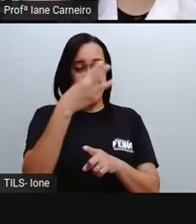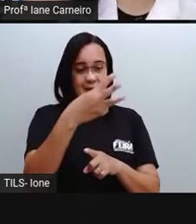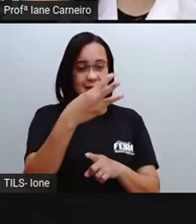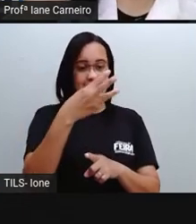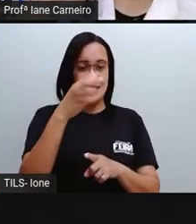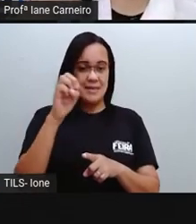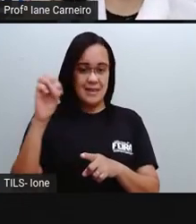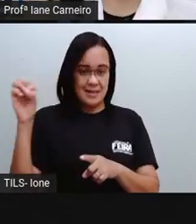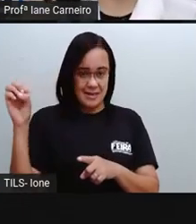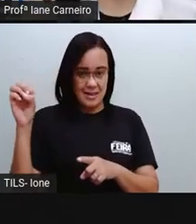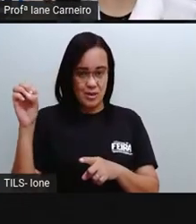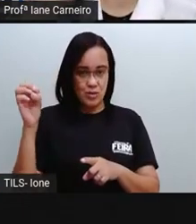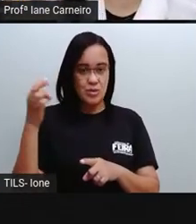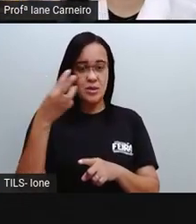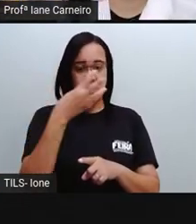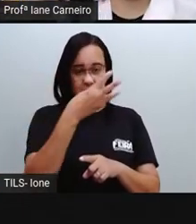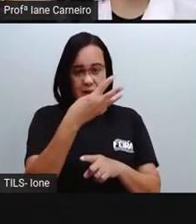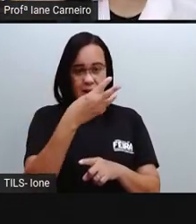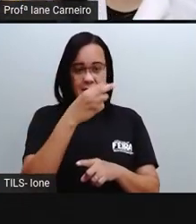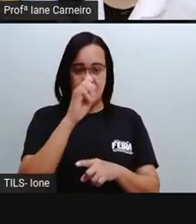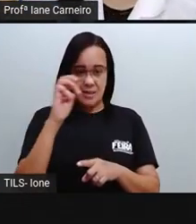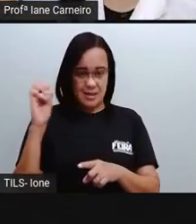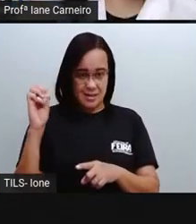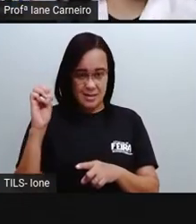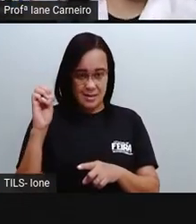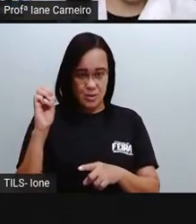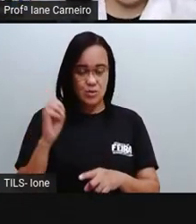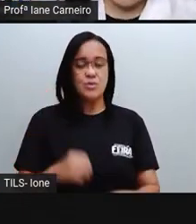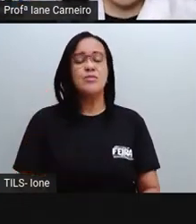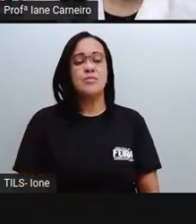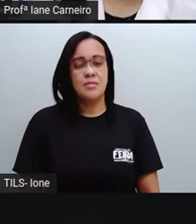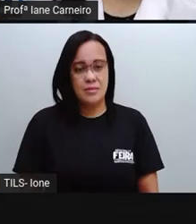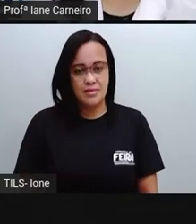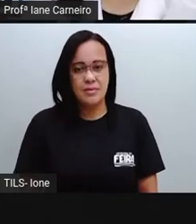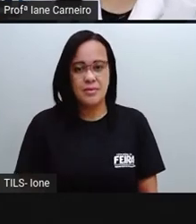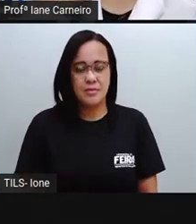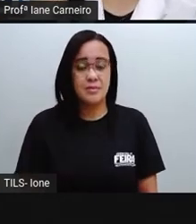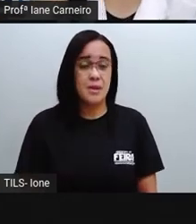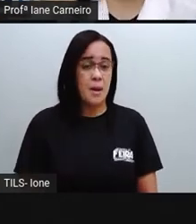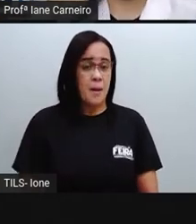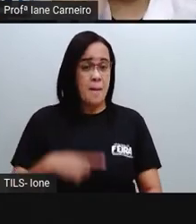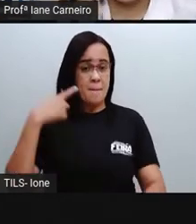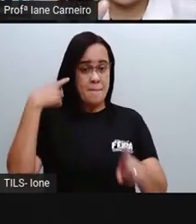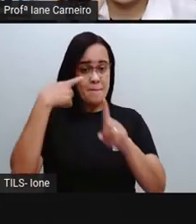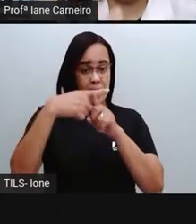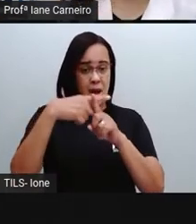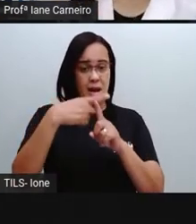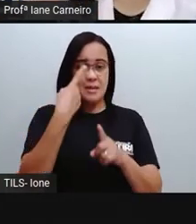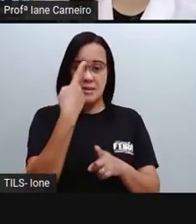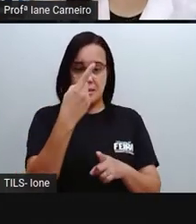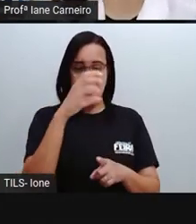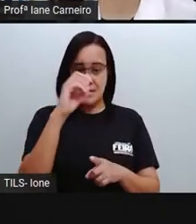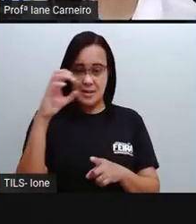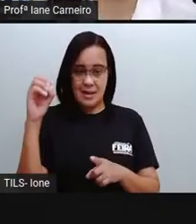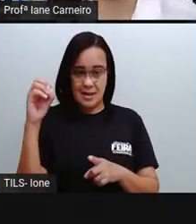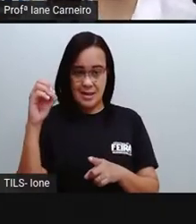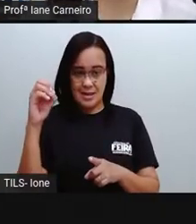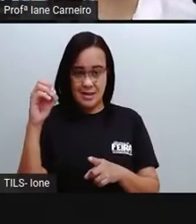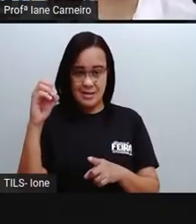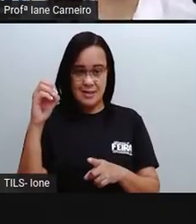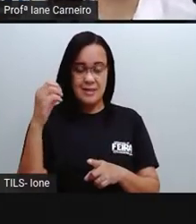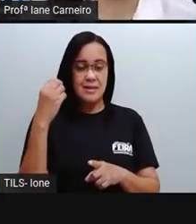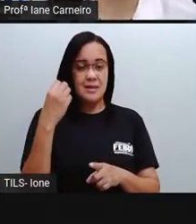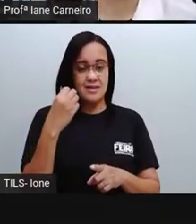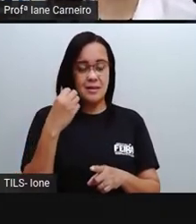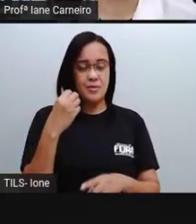centenas, que é igual a 300. Se eu juntar com mais uma, eu vou ter quantas, ó?